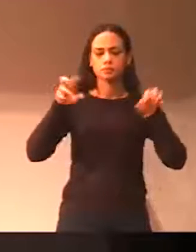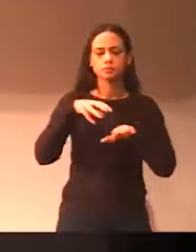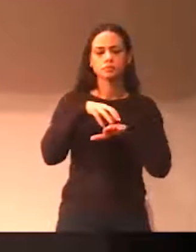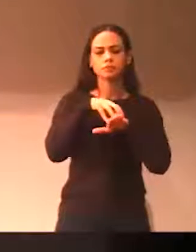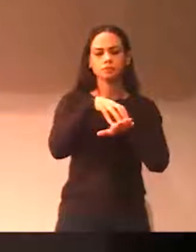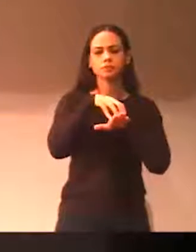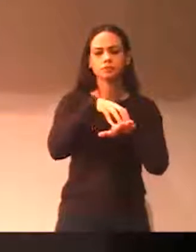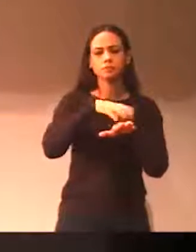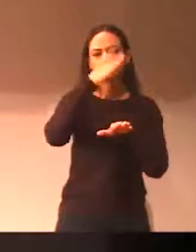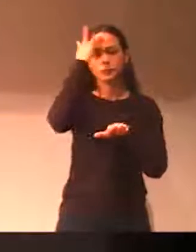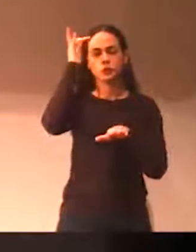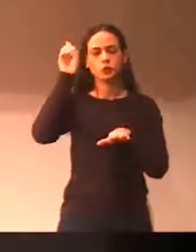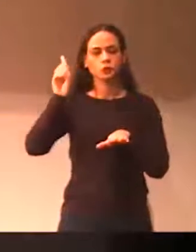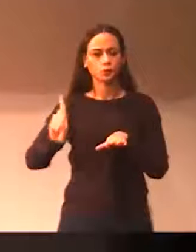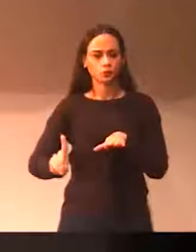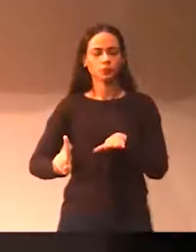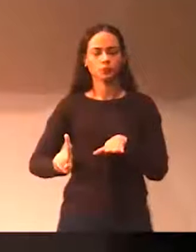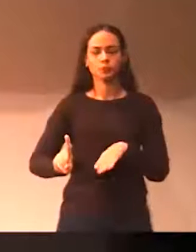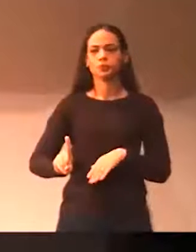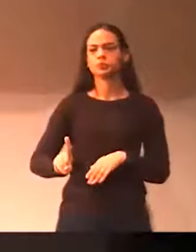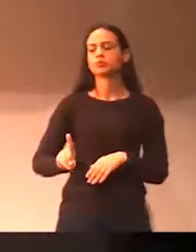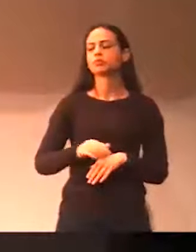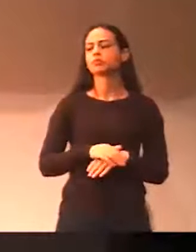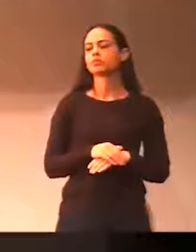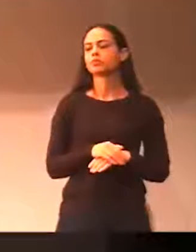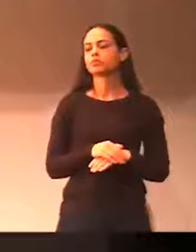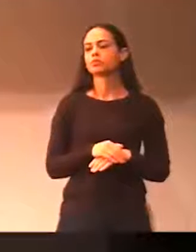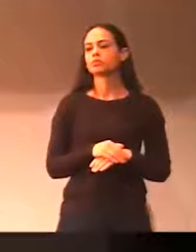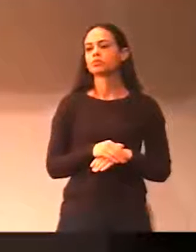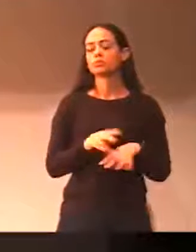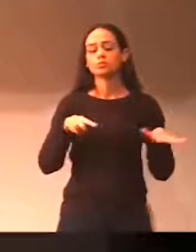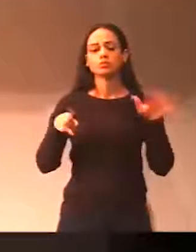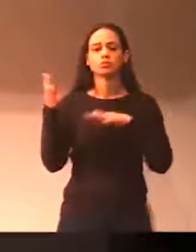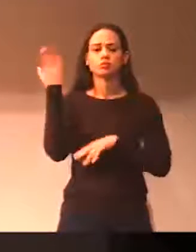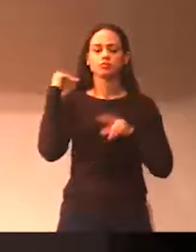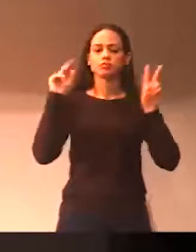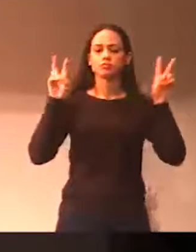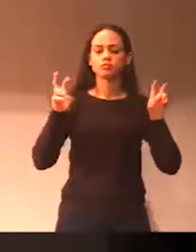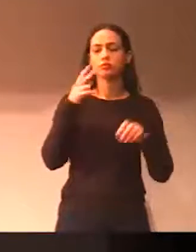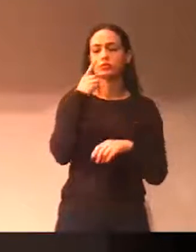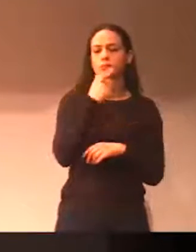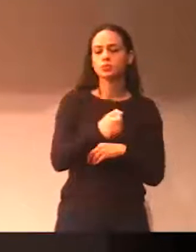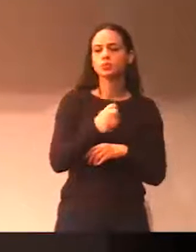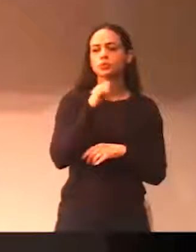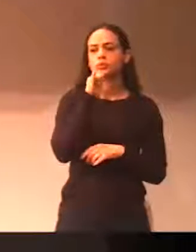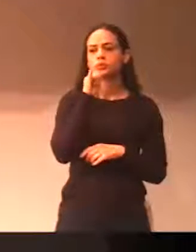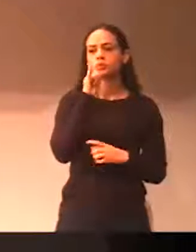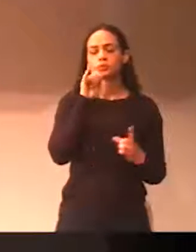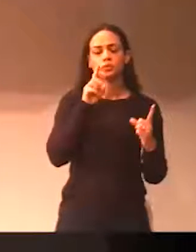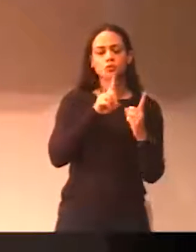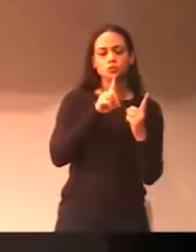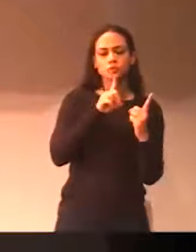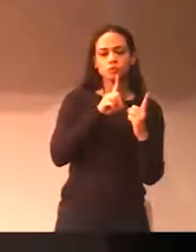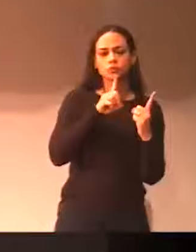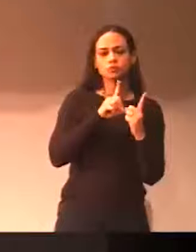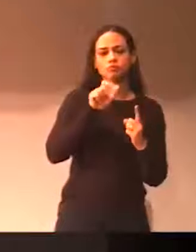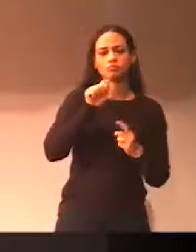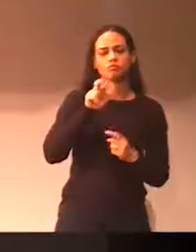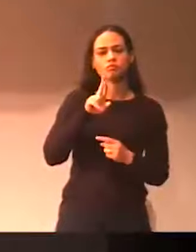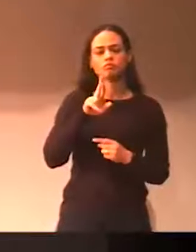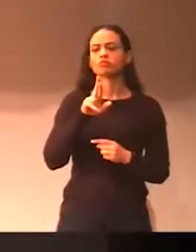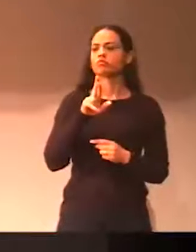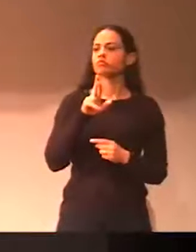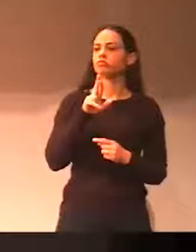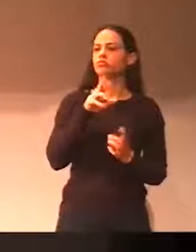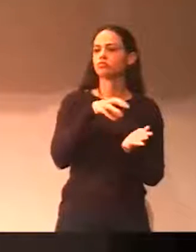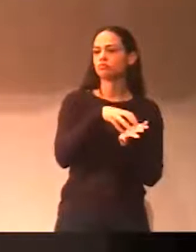pessoa com deficiência. Então, especificamente, na semana passada eu falei dos atendidos do LARCAB, mas essa semana eu falei também